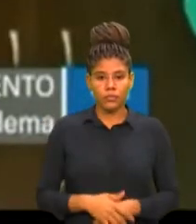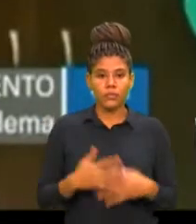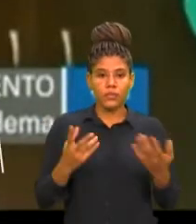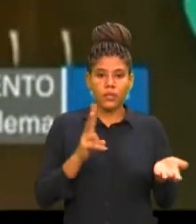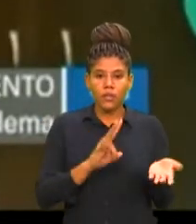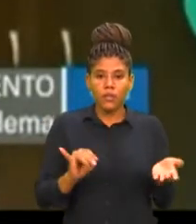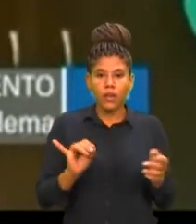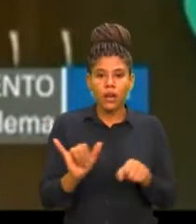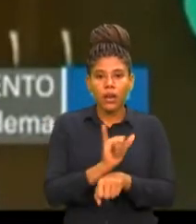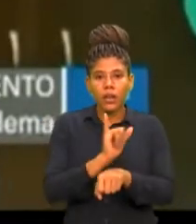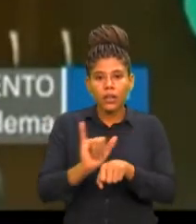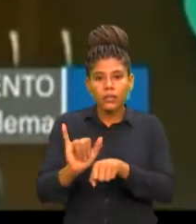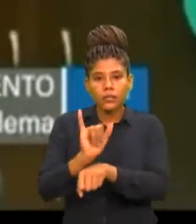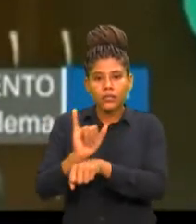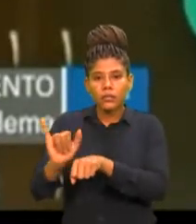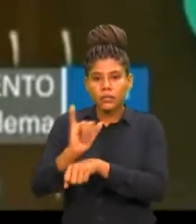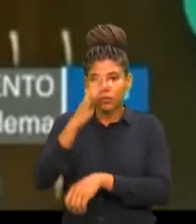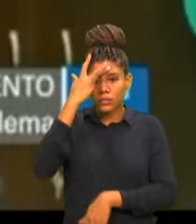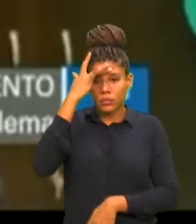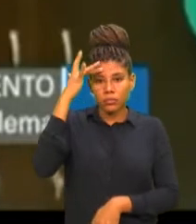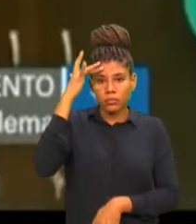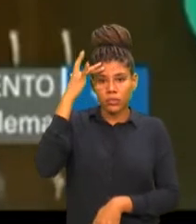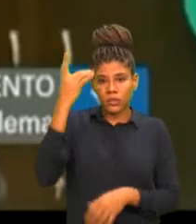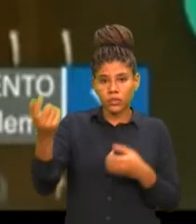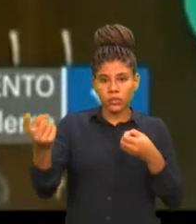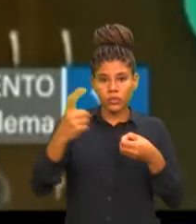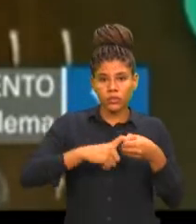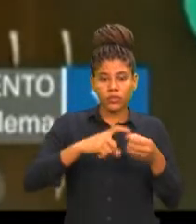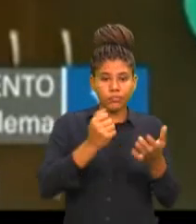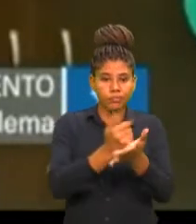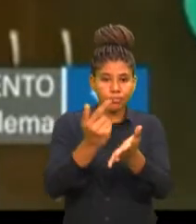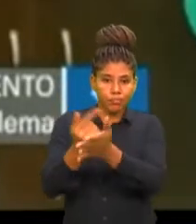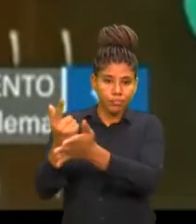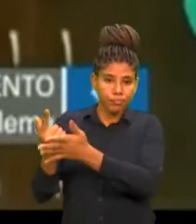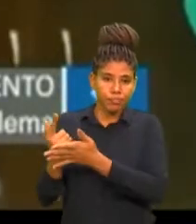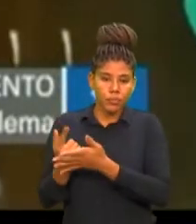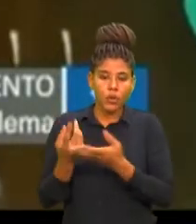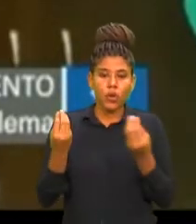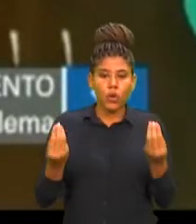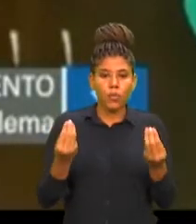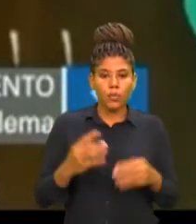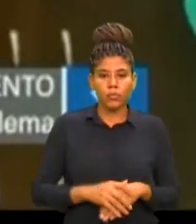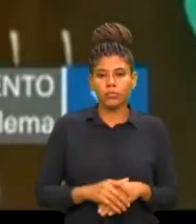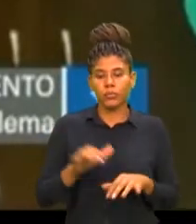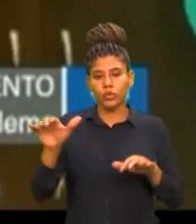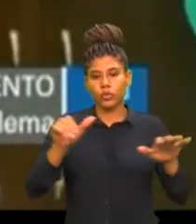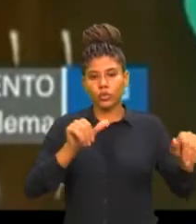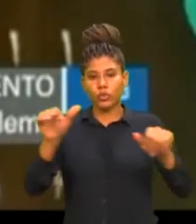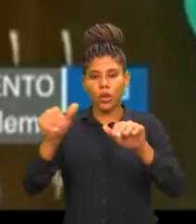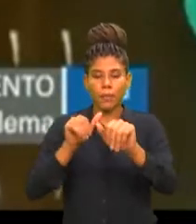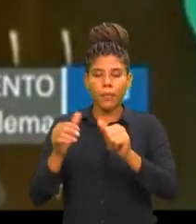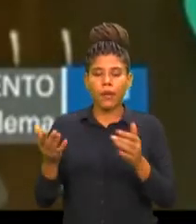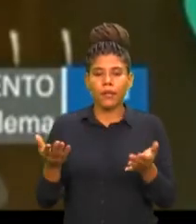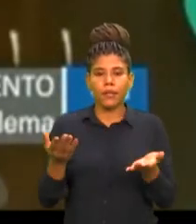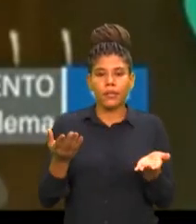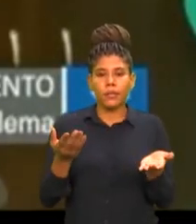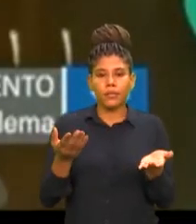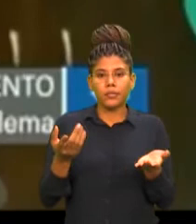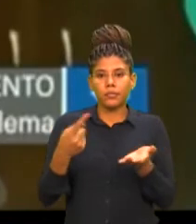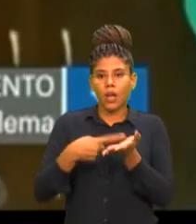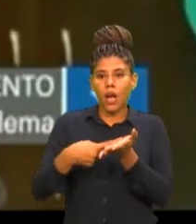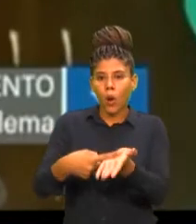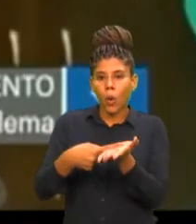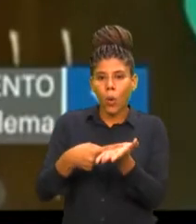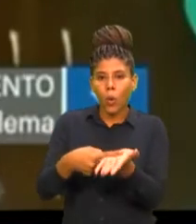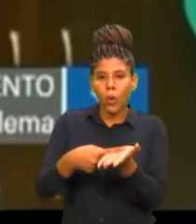trazer as pessoas novamente ao mercado de consumo. De que maneira? Chamando, através de conciliações, essas